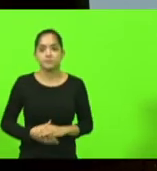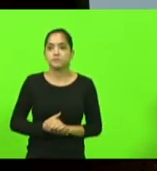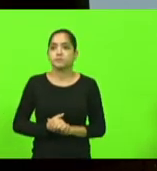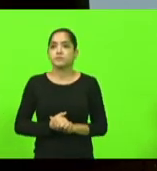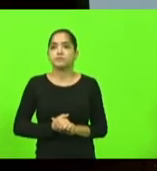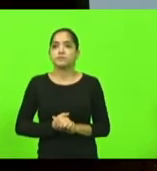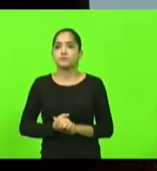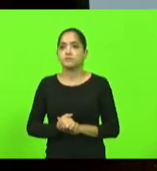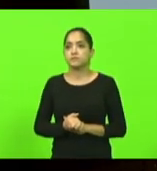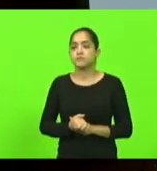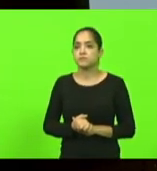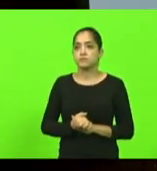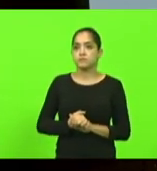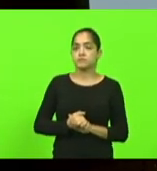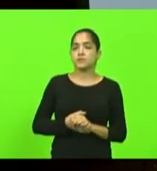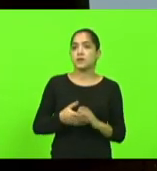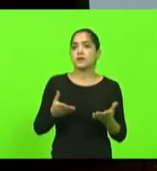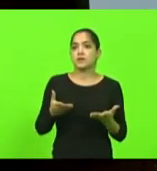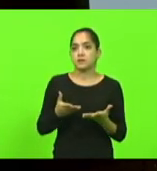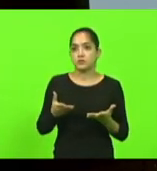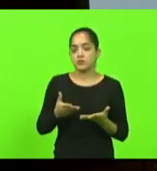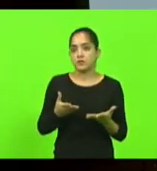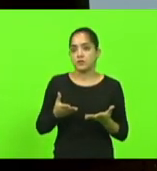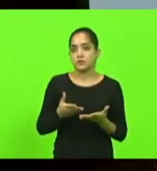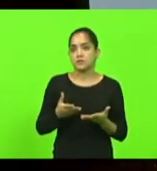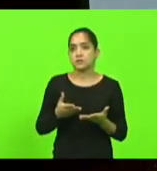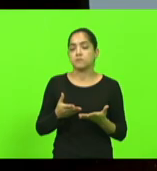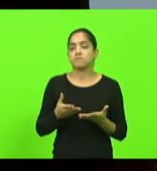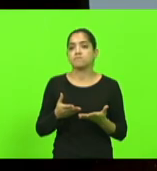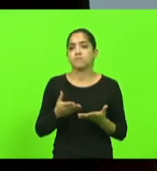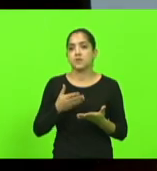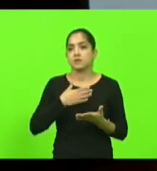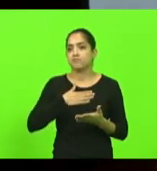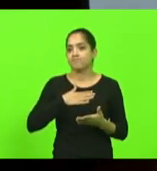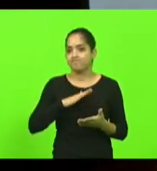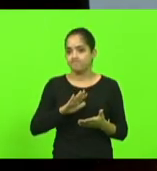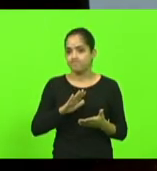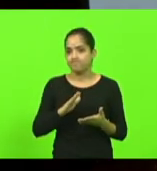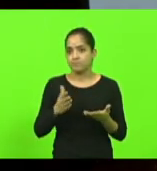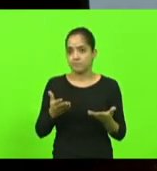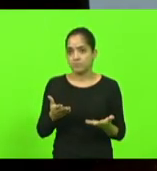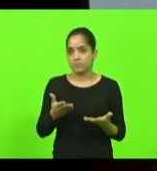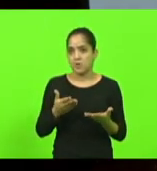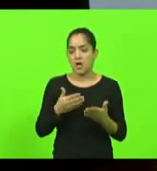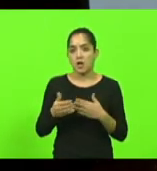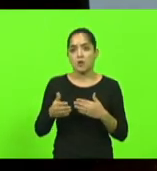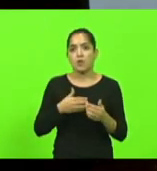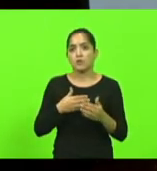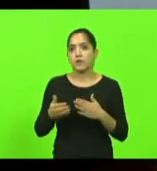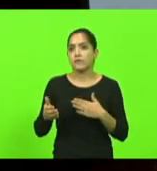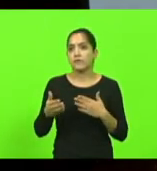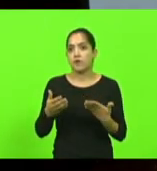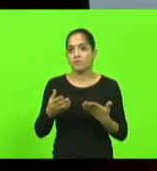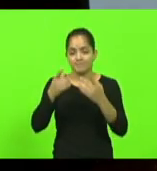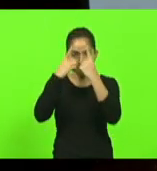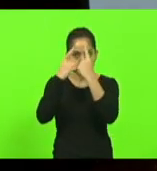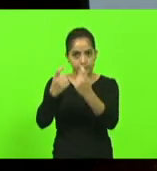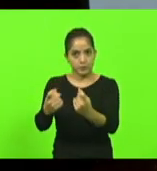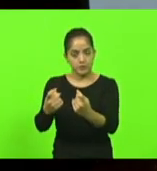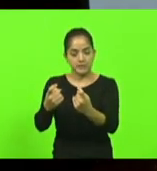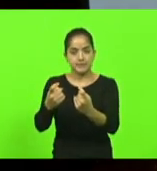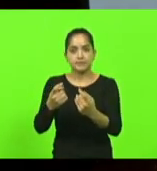aqui sim a minha indignação a qualquer forma de violência